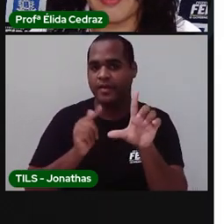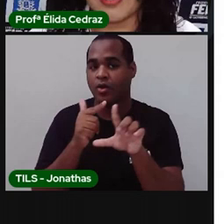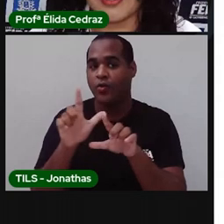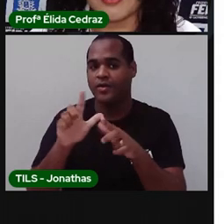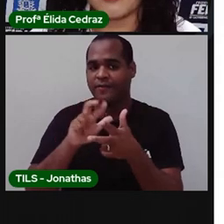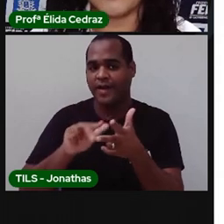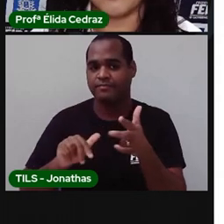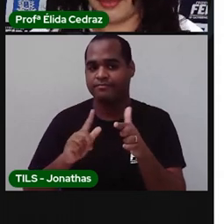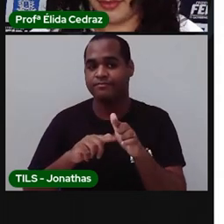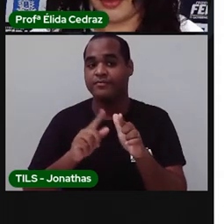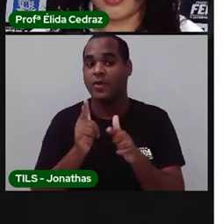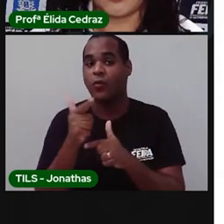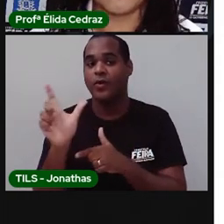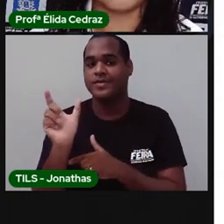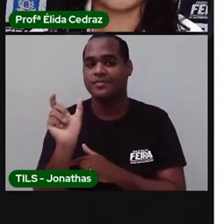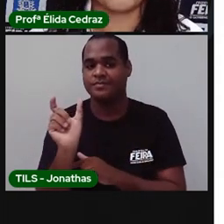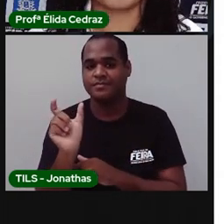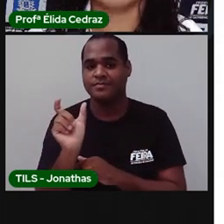palavra?